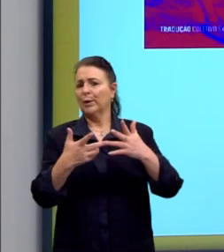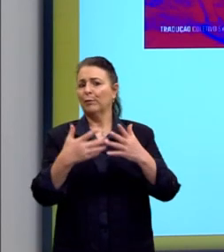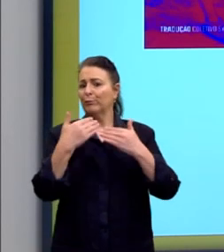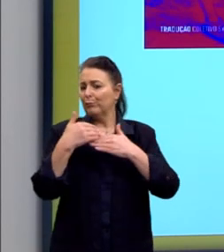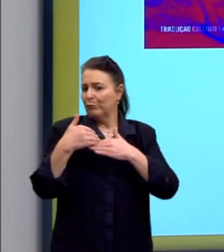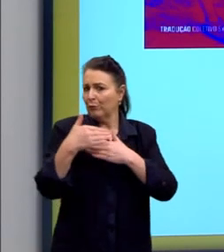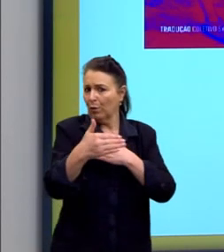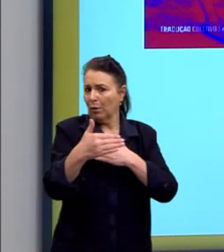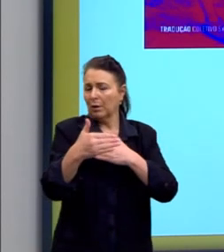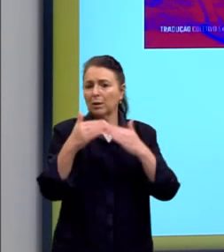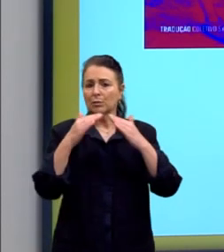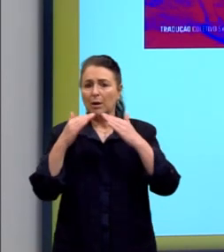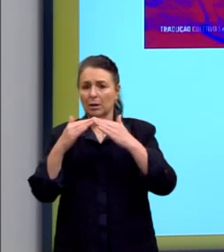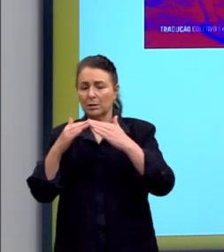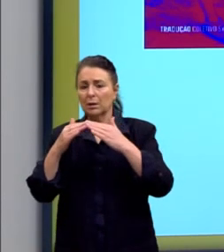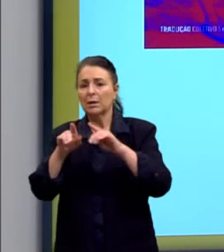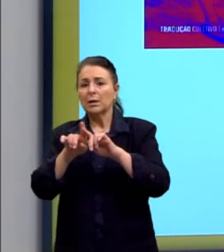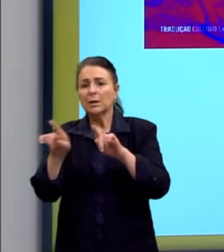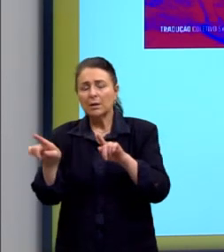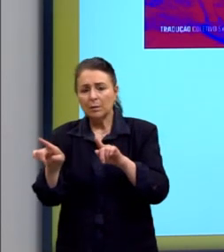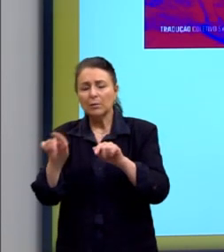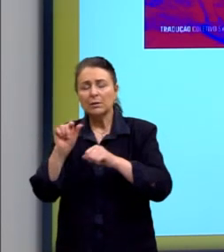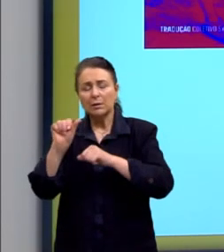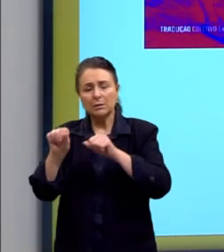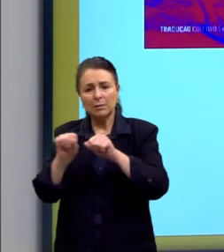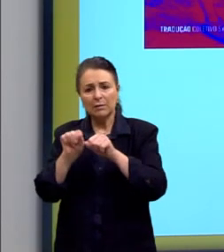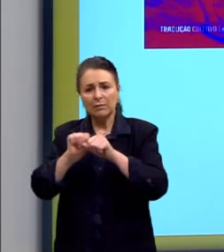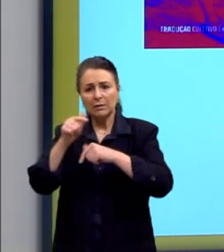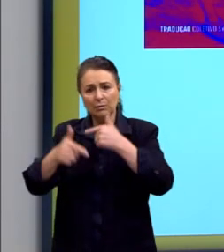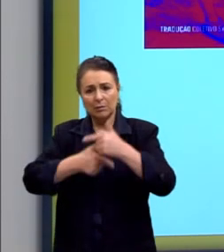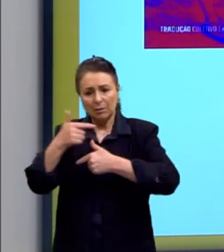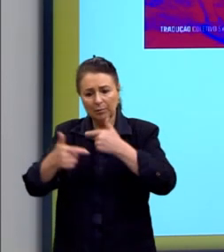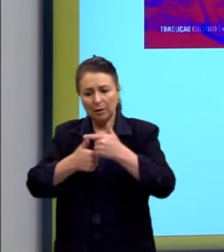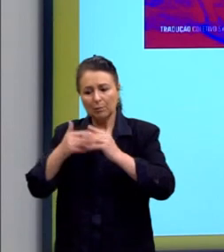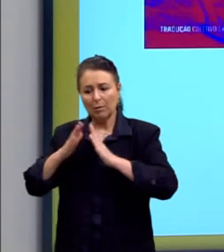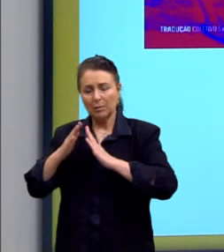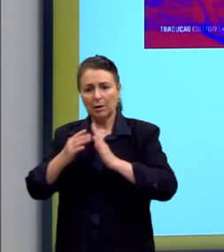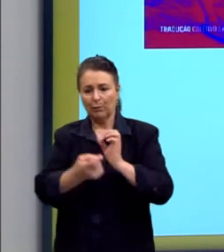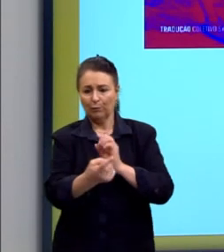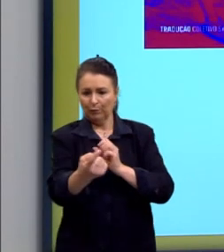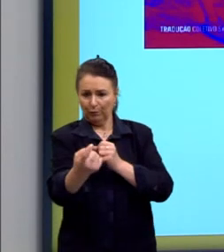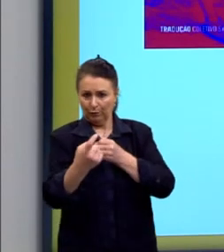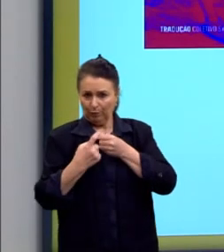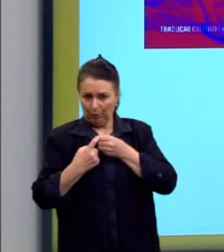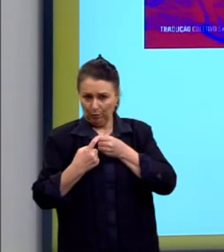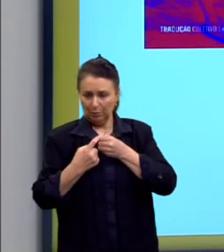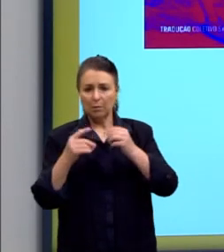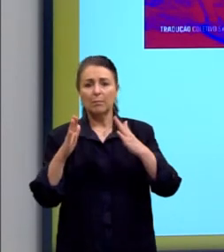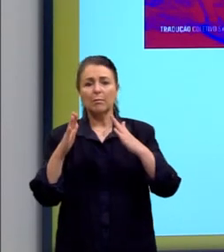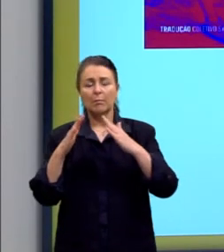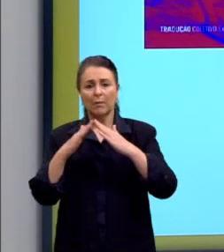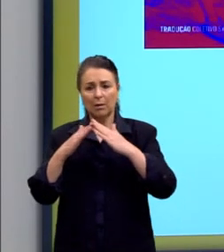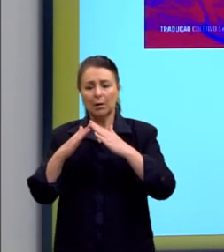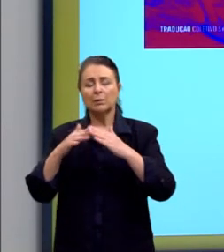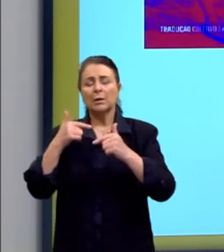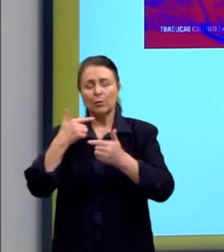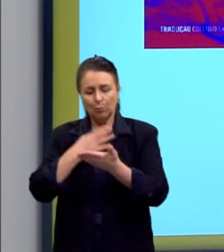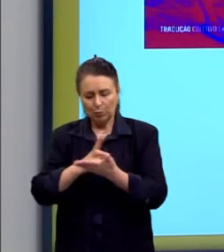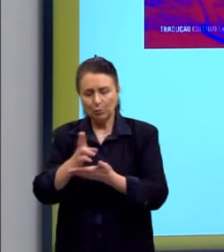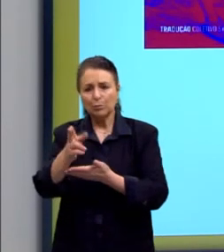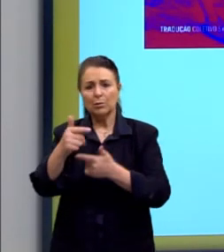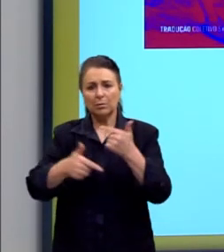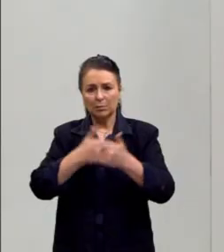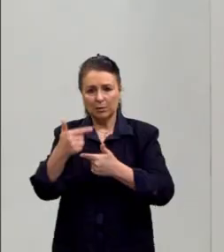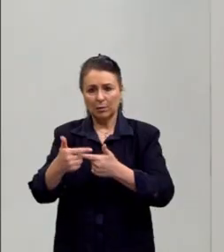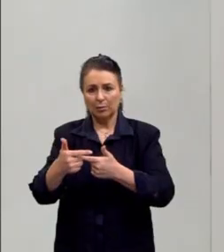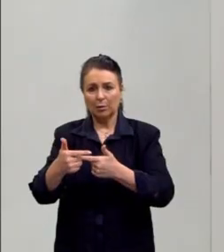realizando, em grande parte, majoritariamente, o trabalho doméstico, o que também gera uma desigualdade da mulher ter menos tempo para